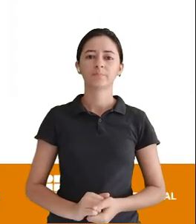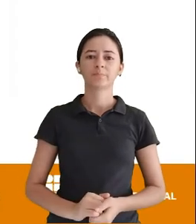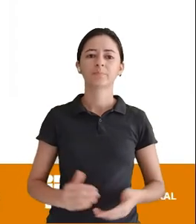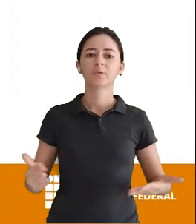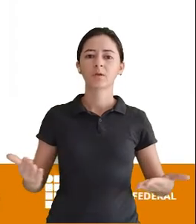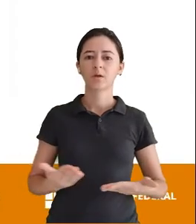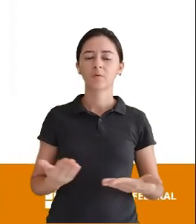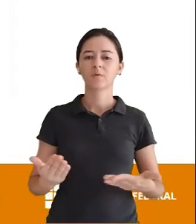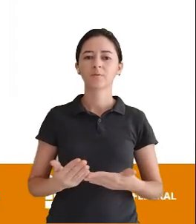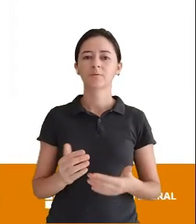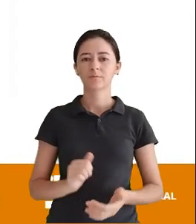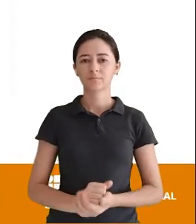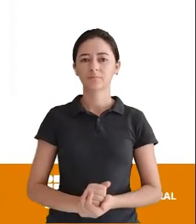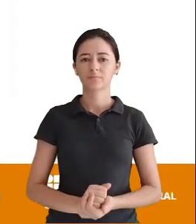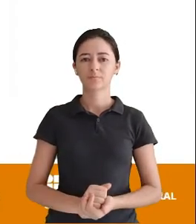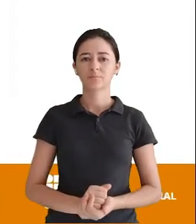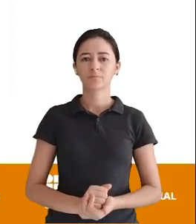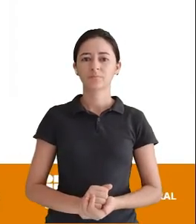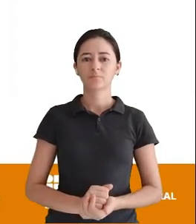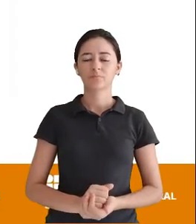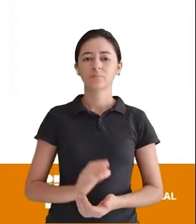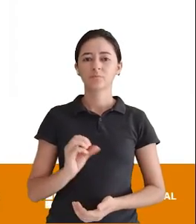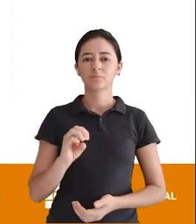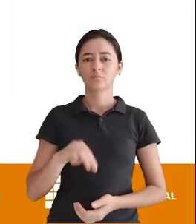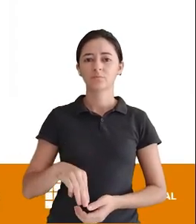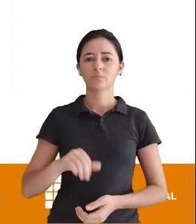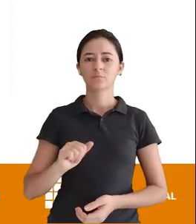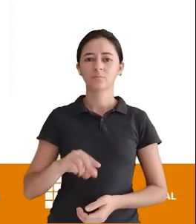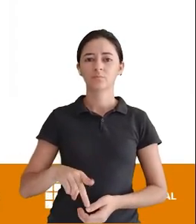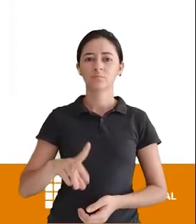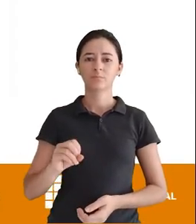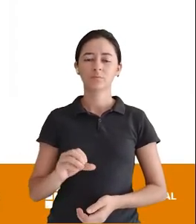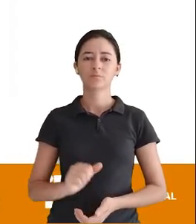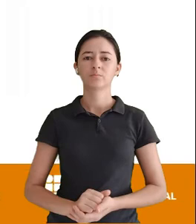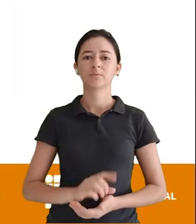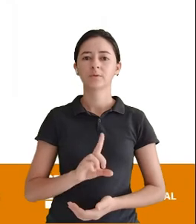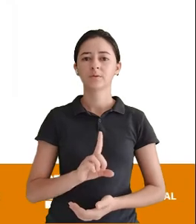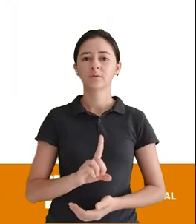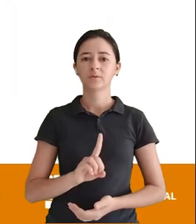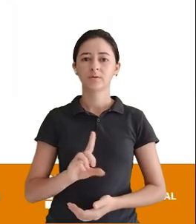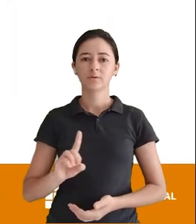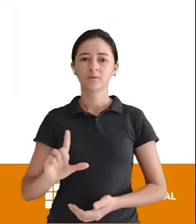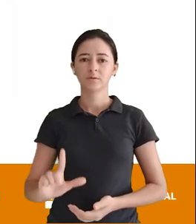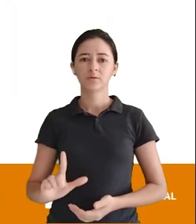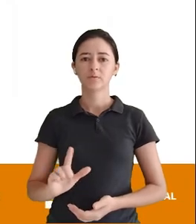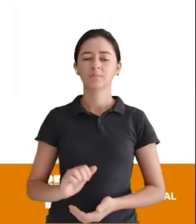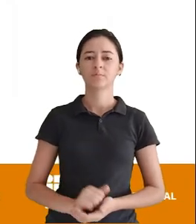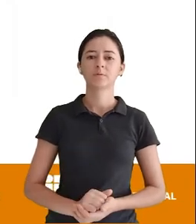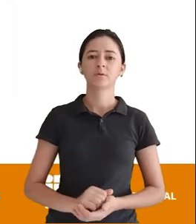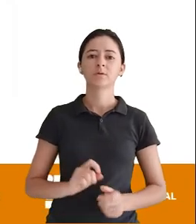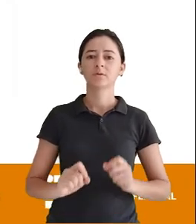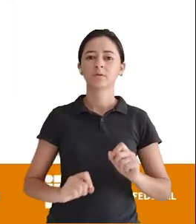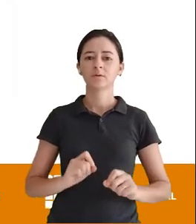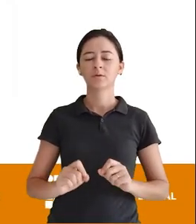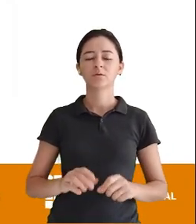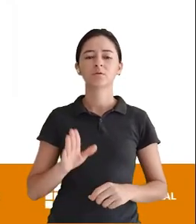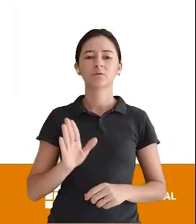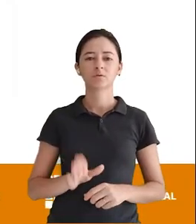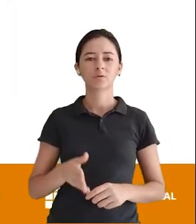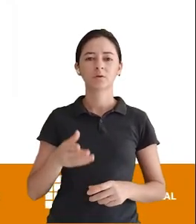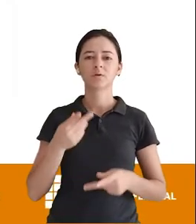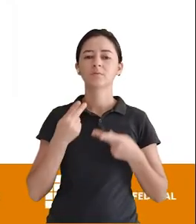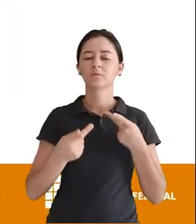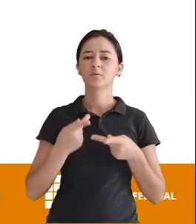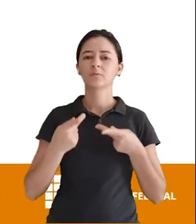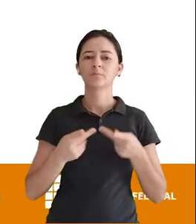E agora Por fim O último comando DDL Que nós iremos ver Nessa videoaula É o comando Drop A gente já falou Dele no final Da